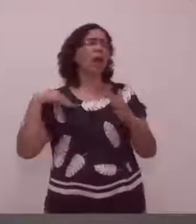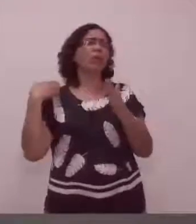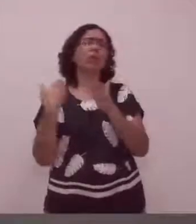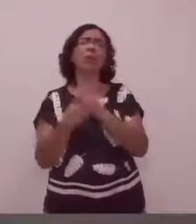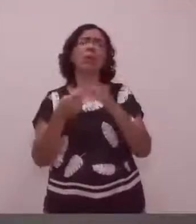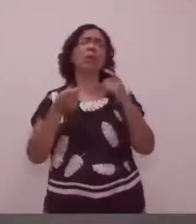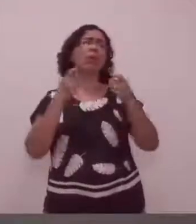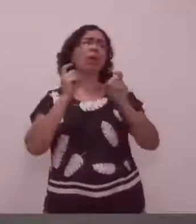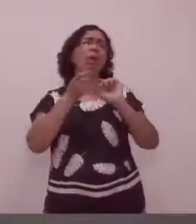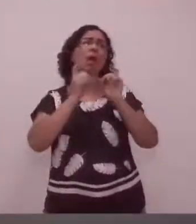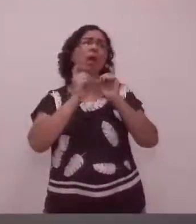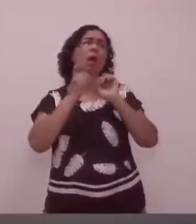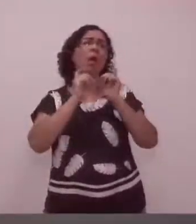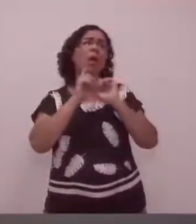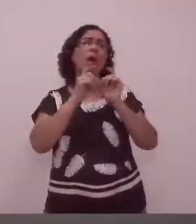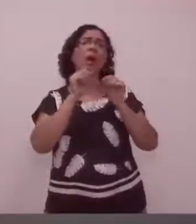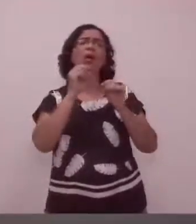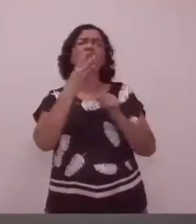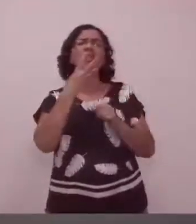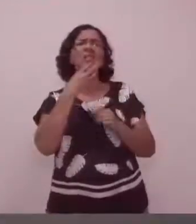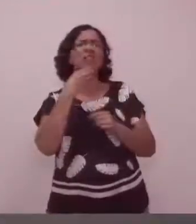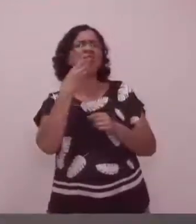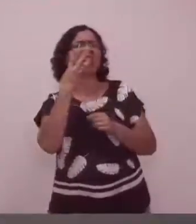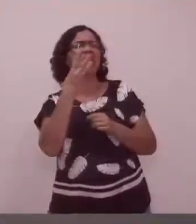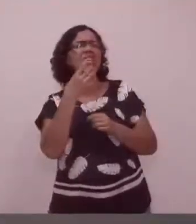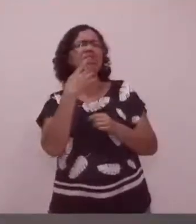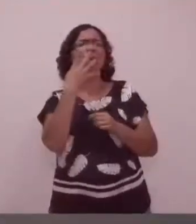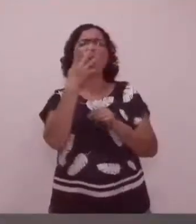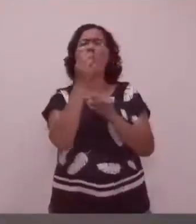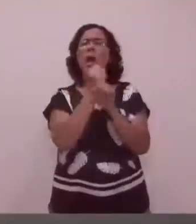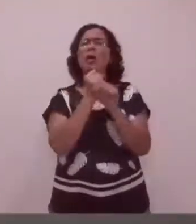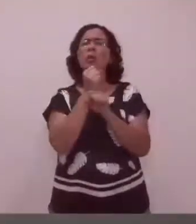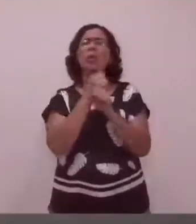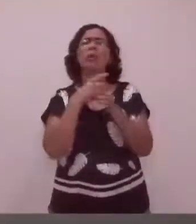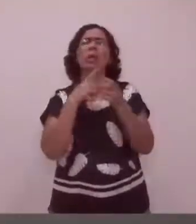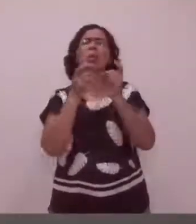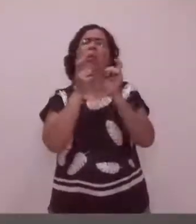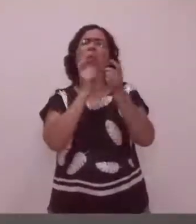diretor? Três, quatro, cinco anos?